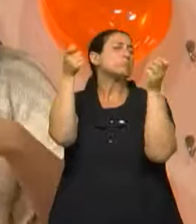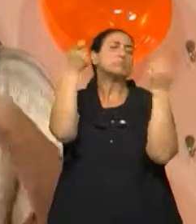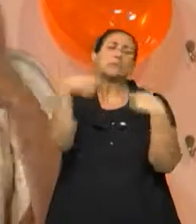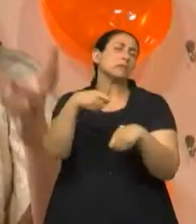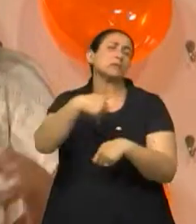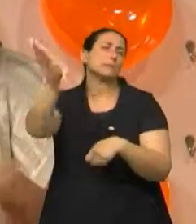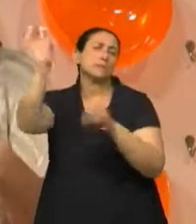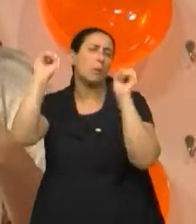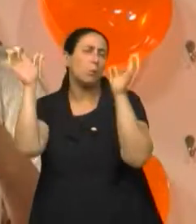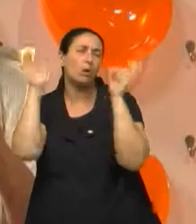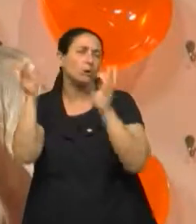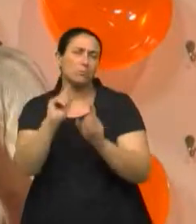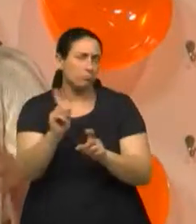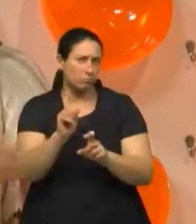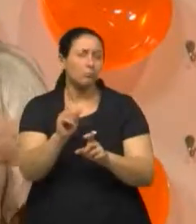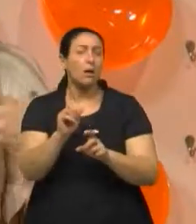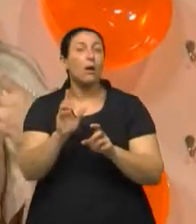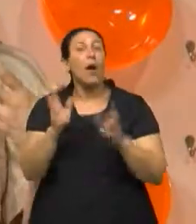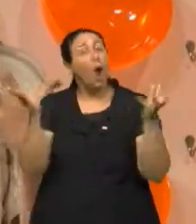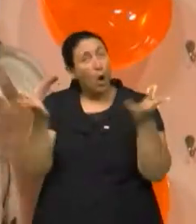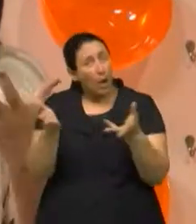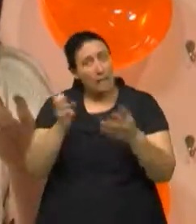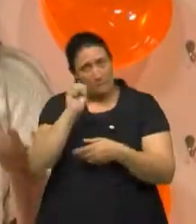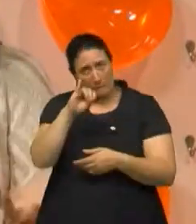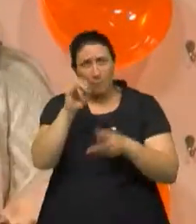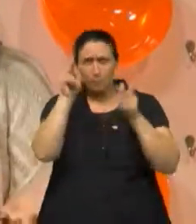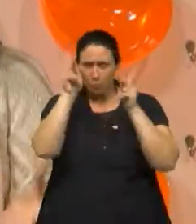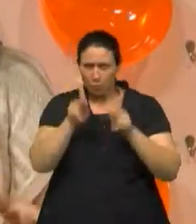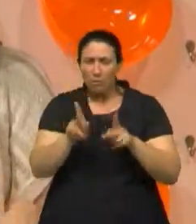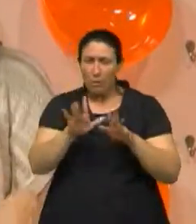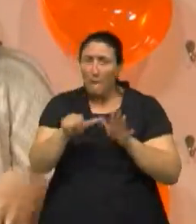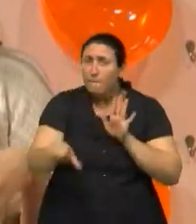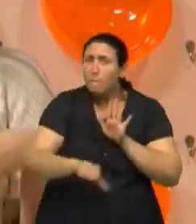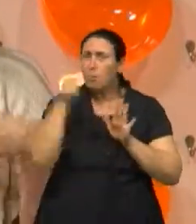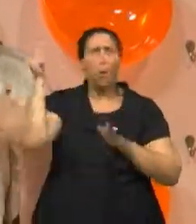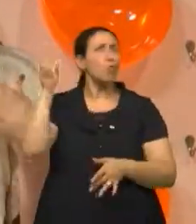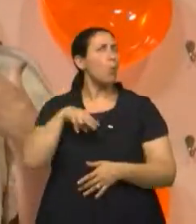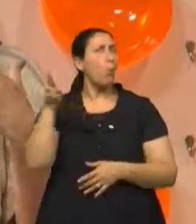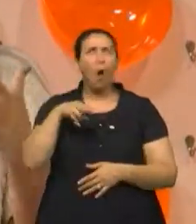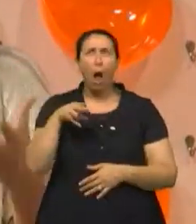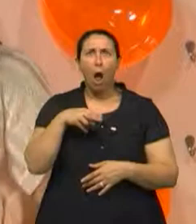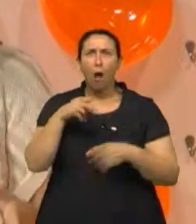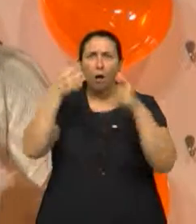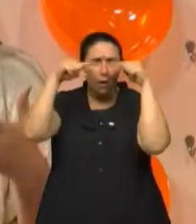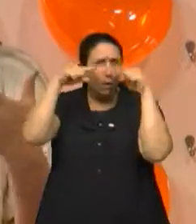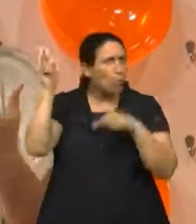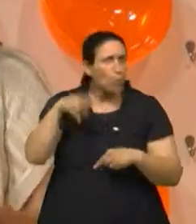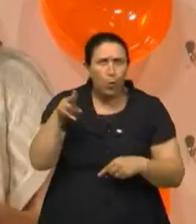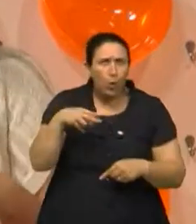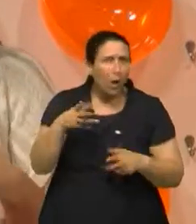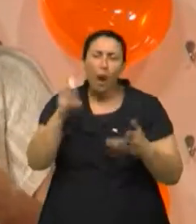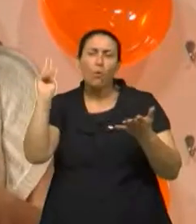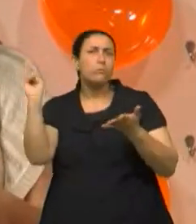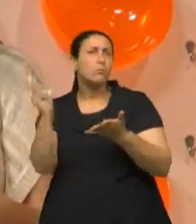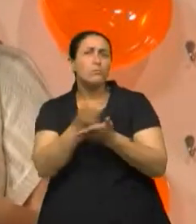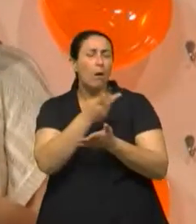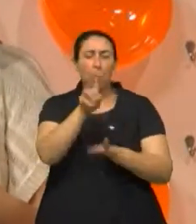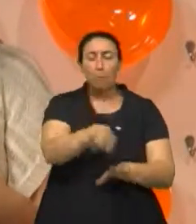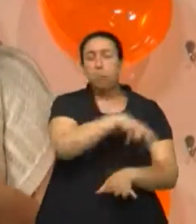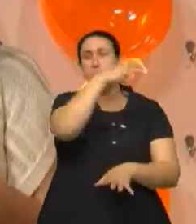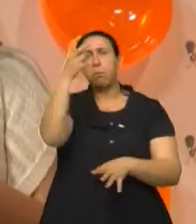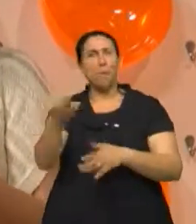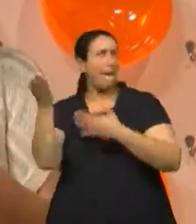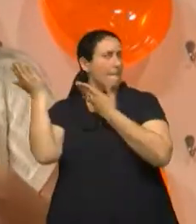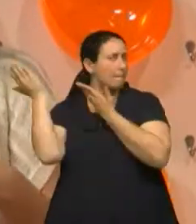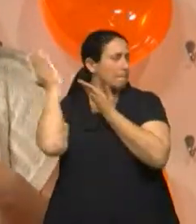numa ambulância de resgate até um atendimento. Mas uma pessoa que está tendo a primeira convulsão da sua vida, que teve uma queda com trauma e que seguiu,